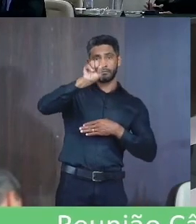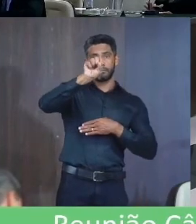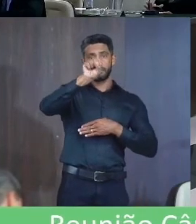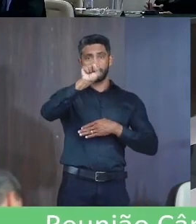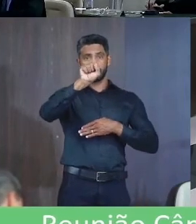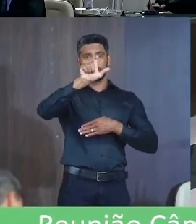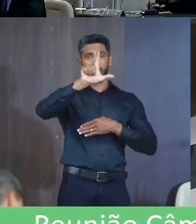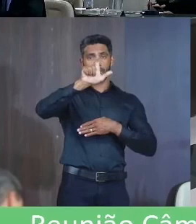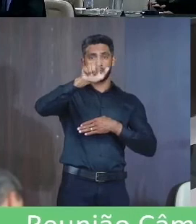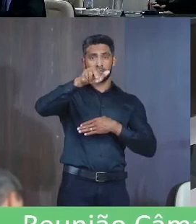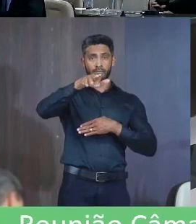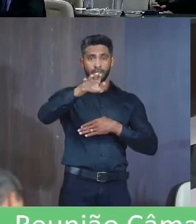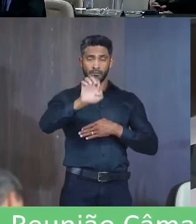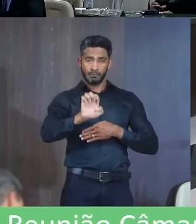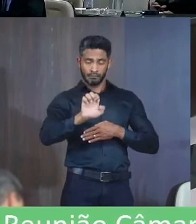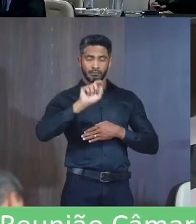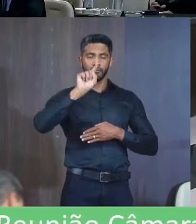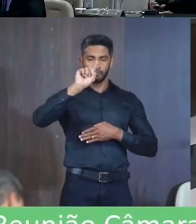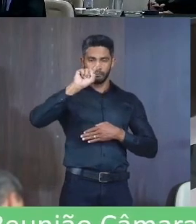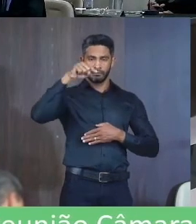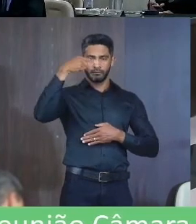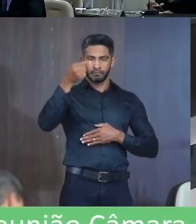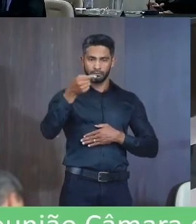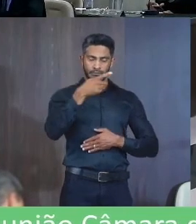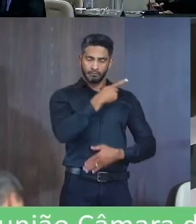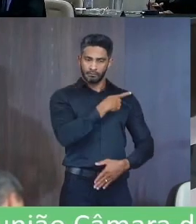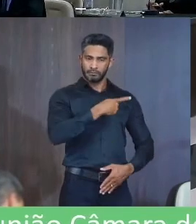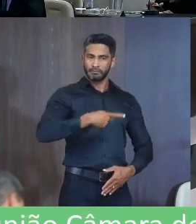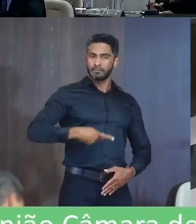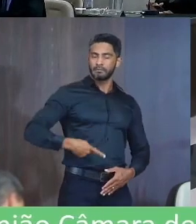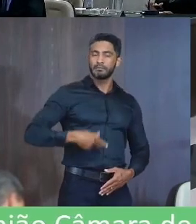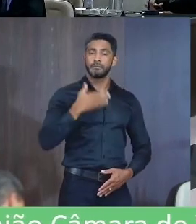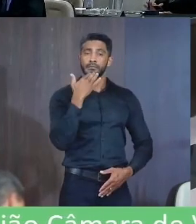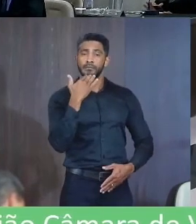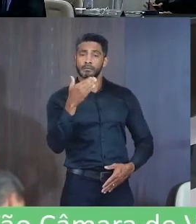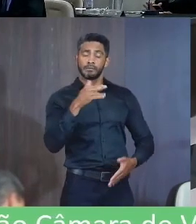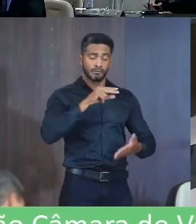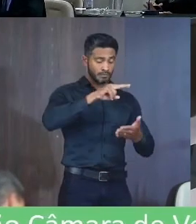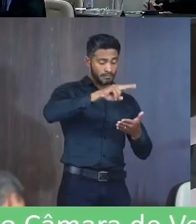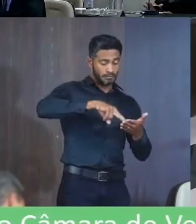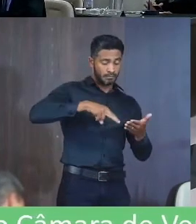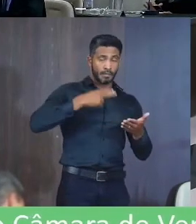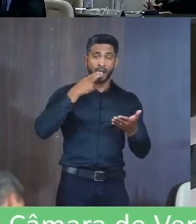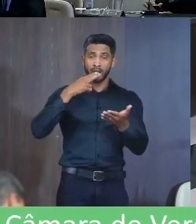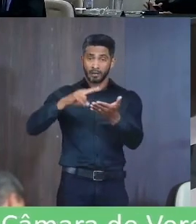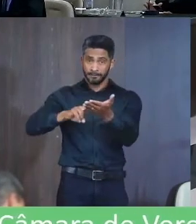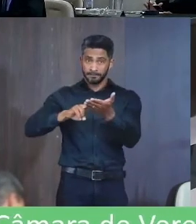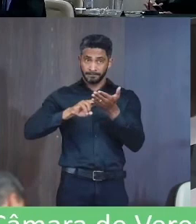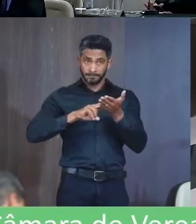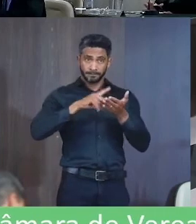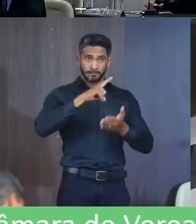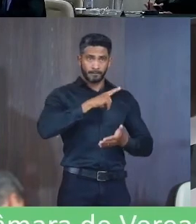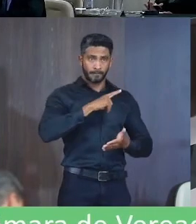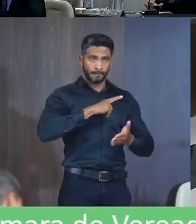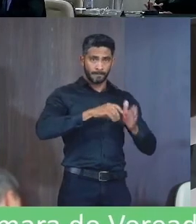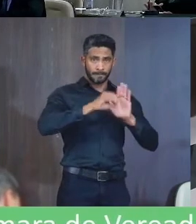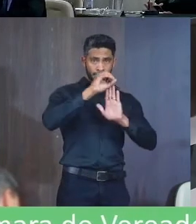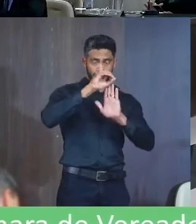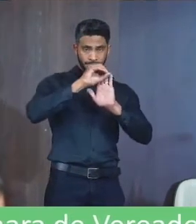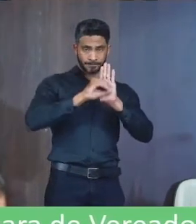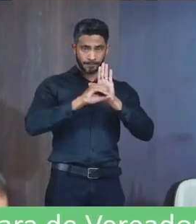da Silva Pedro Logo depois O senhor presidente solicitou A leitura das correspondências Que constou de